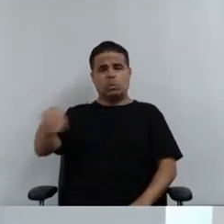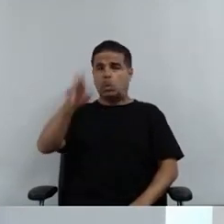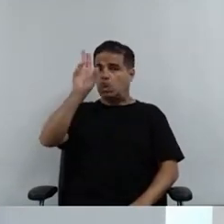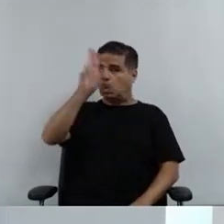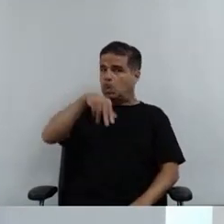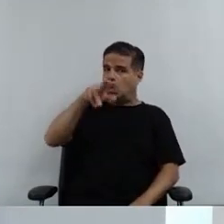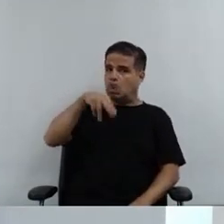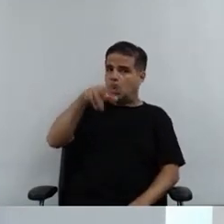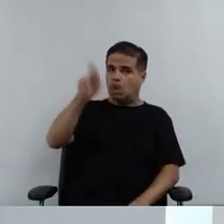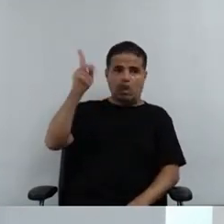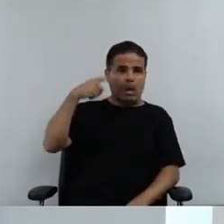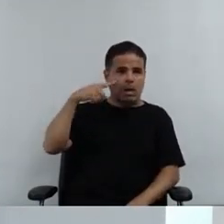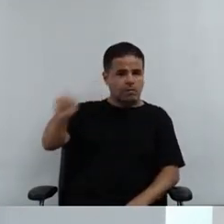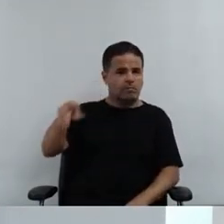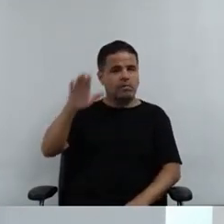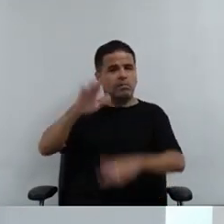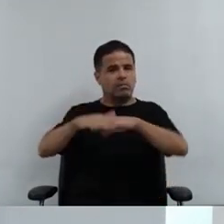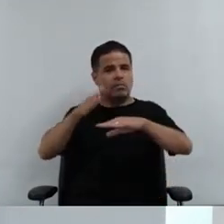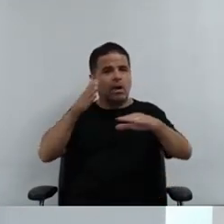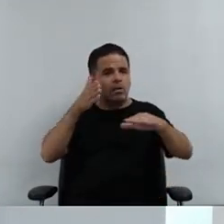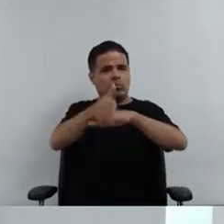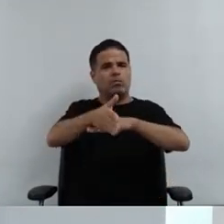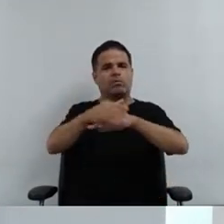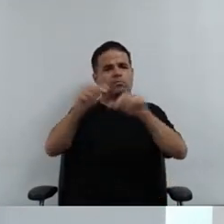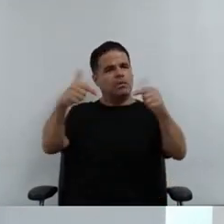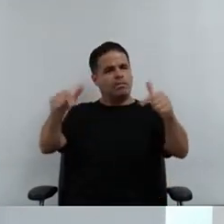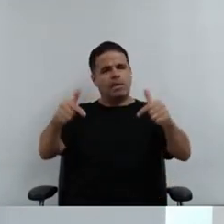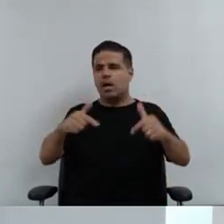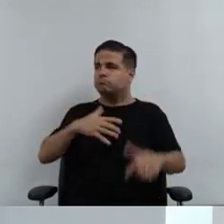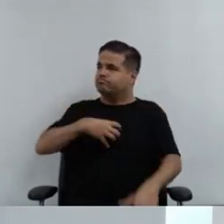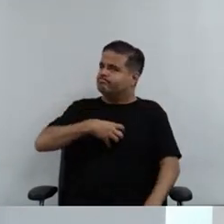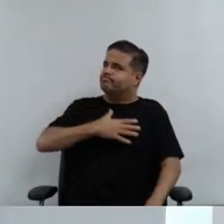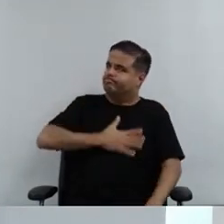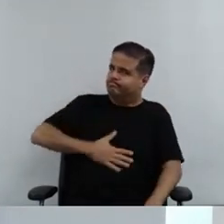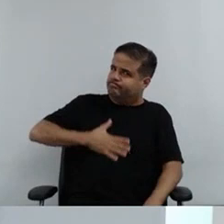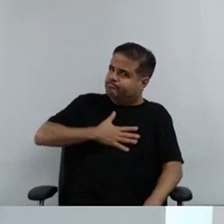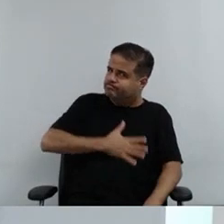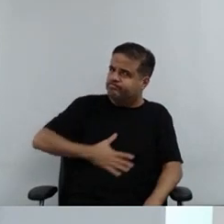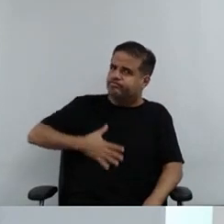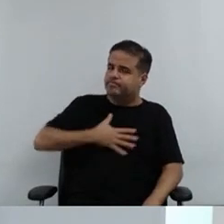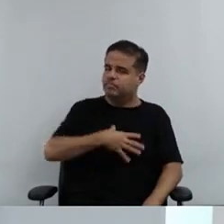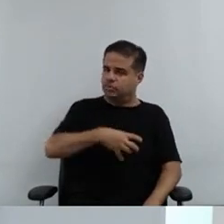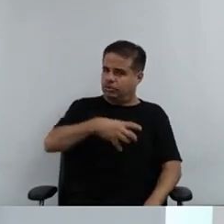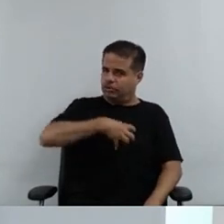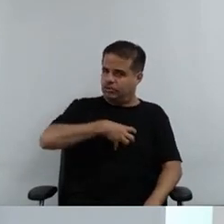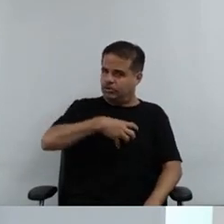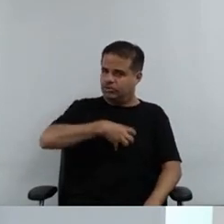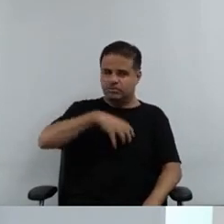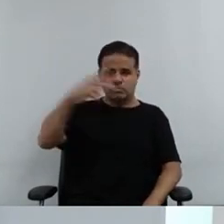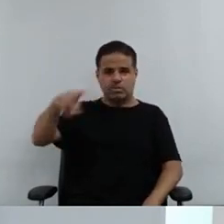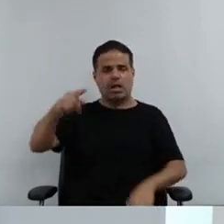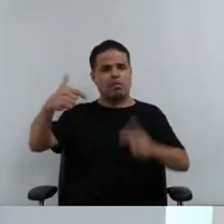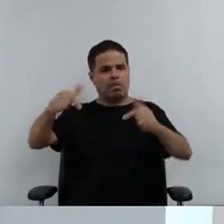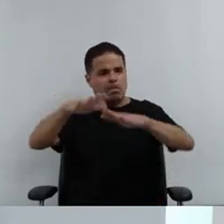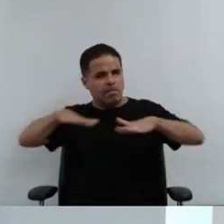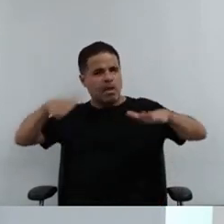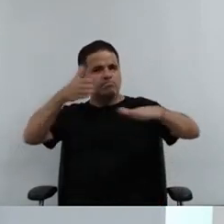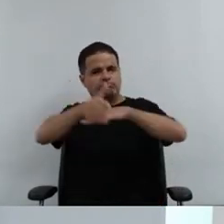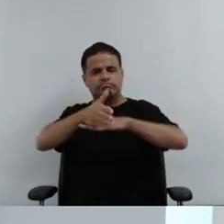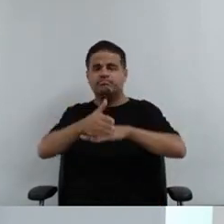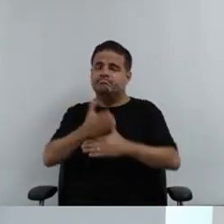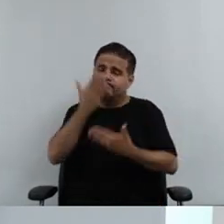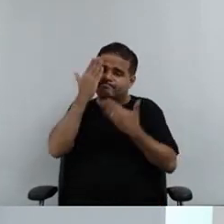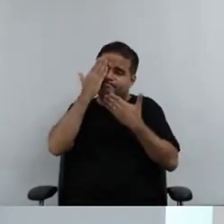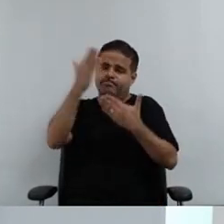visto ela fazer nenhum tipo de atuação, eu achei muito dinâmica a forma como ela atuou naquele espaço. Queria fazer aqui esse